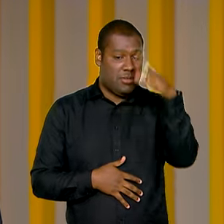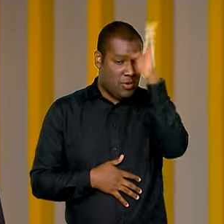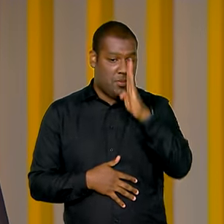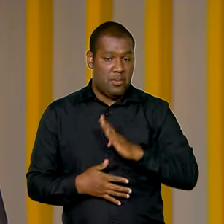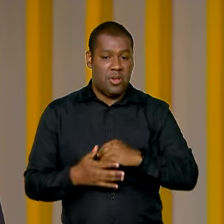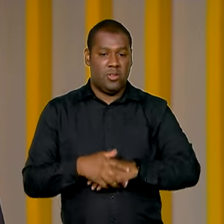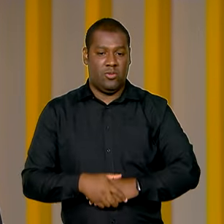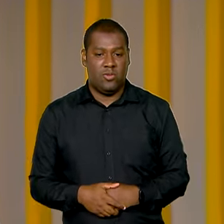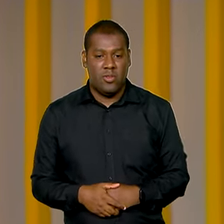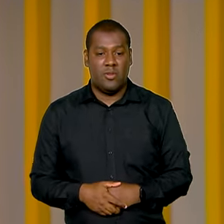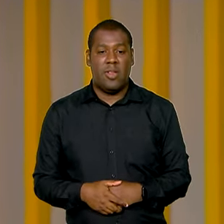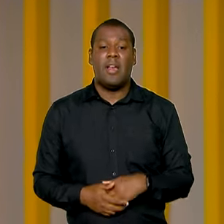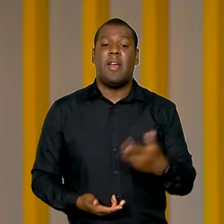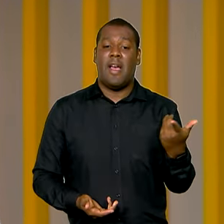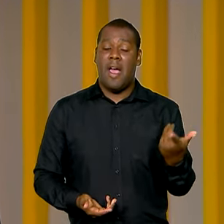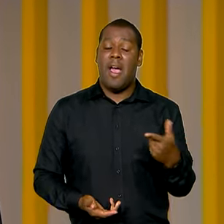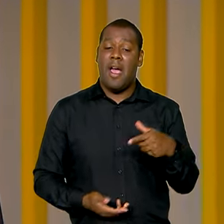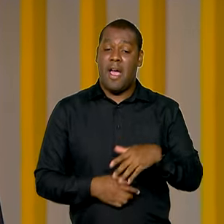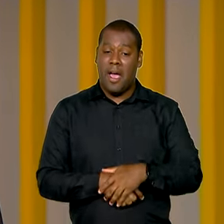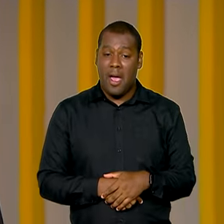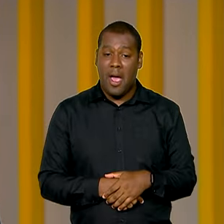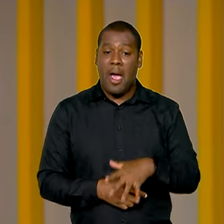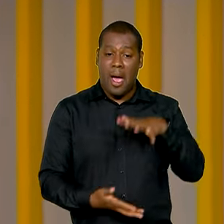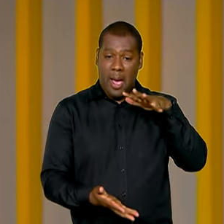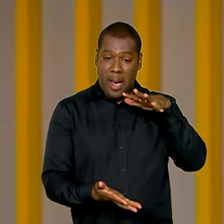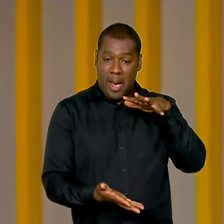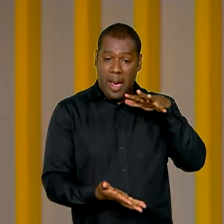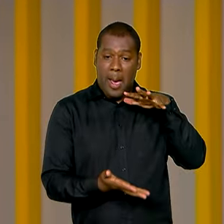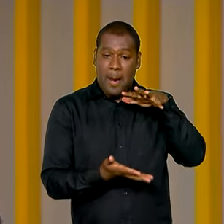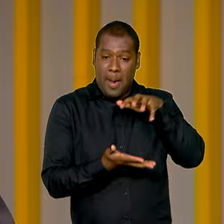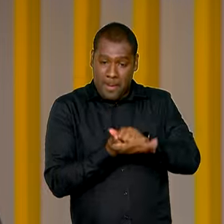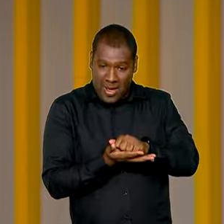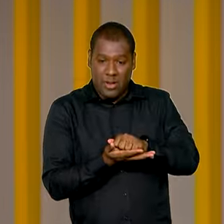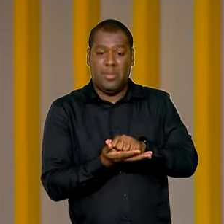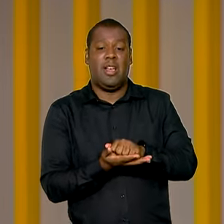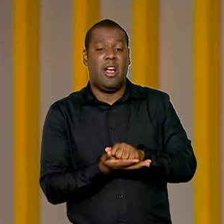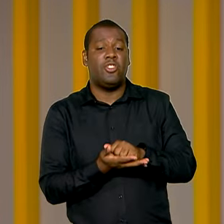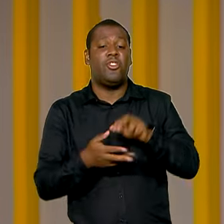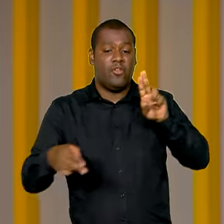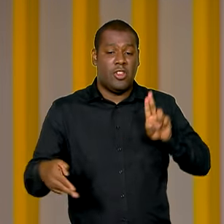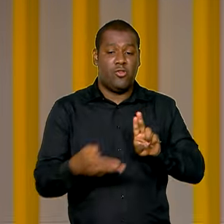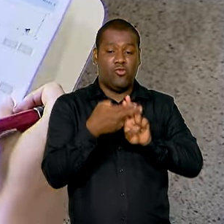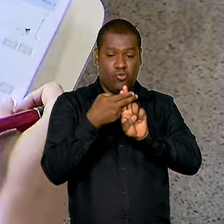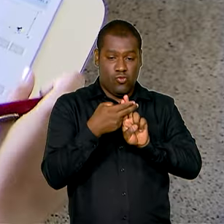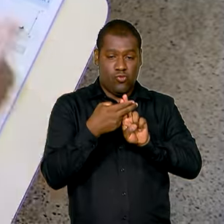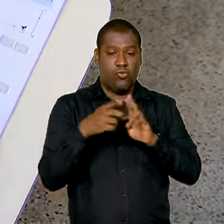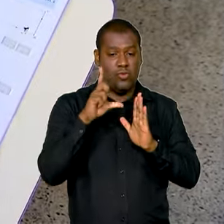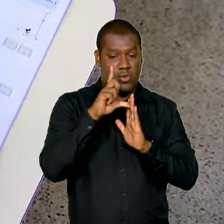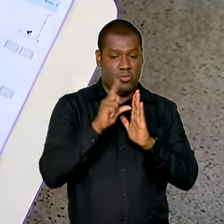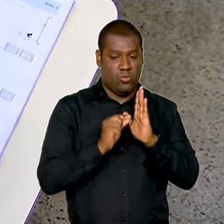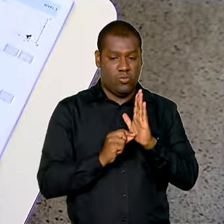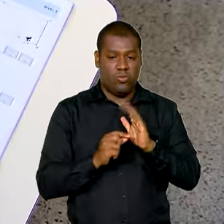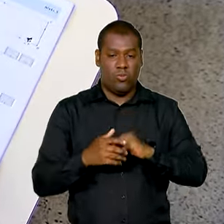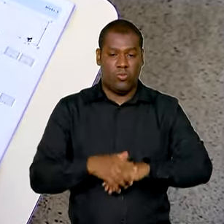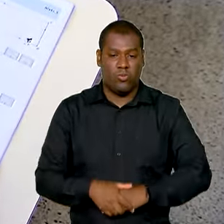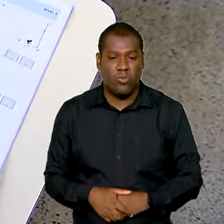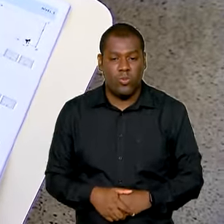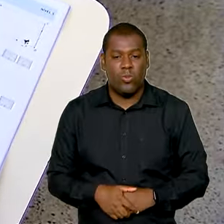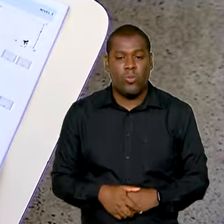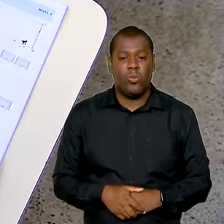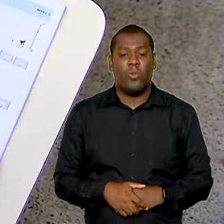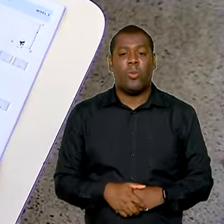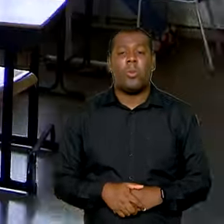farmácias, é só baixar o aplicativo Meusus Digital e preencher o formulário. No Brasil,